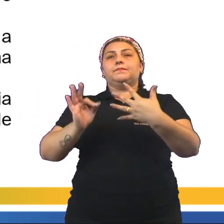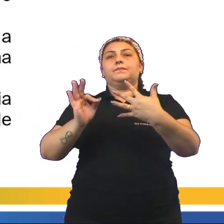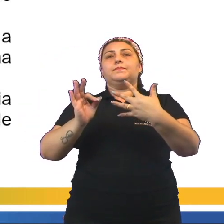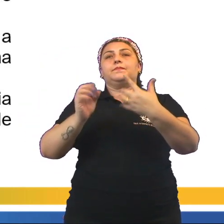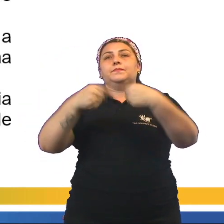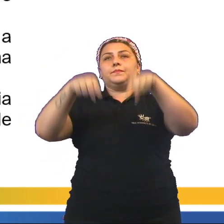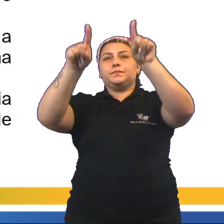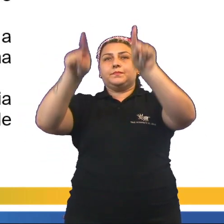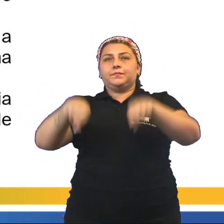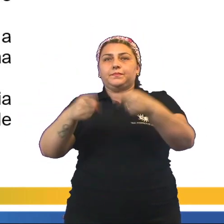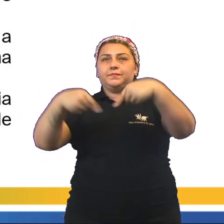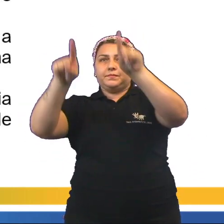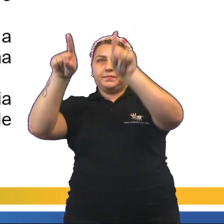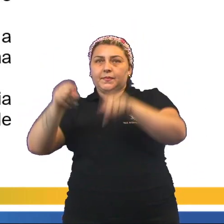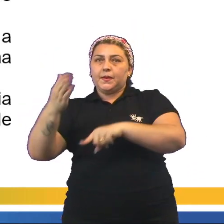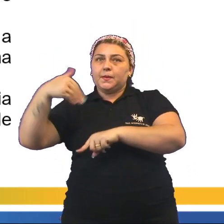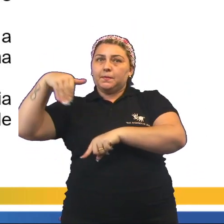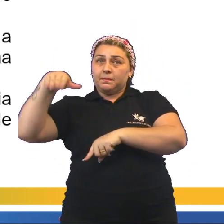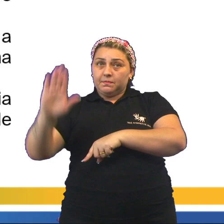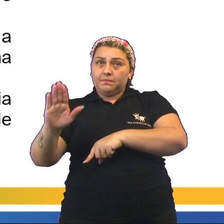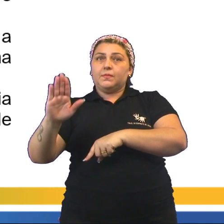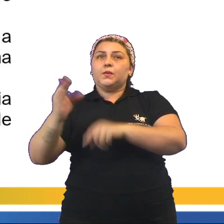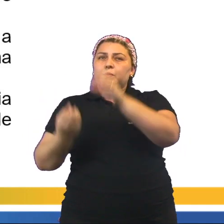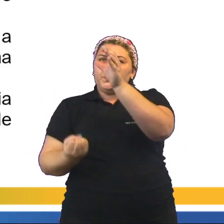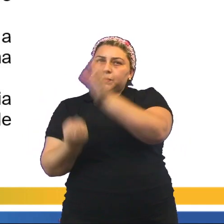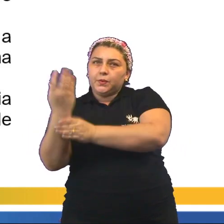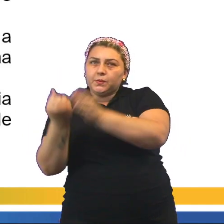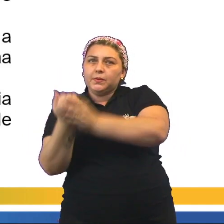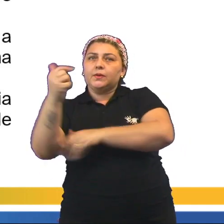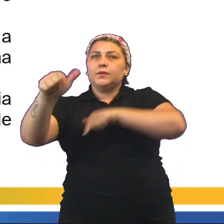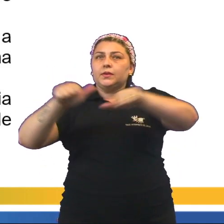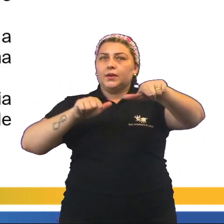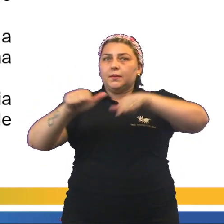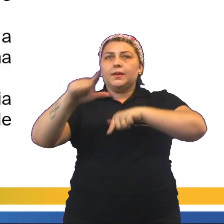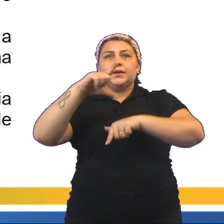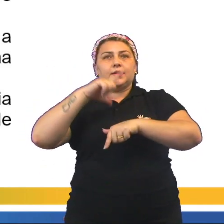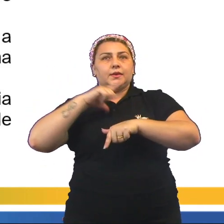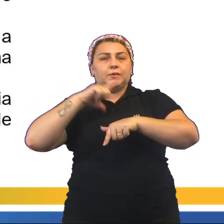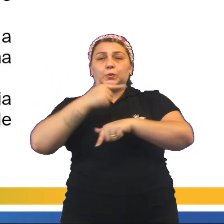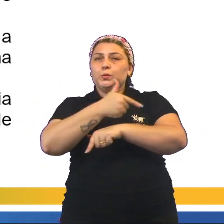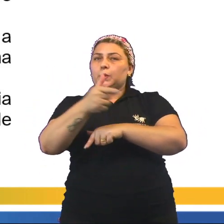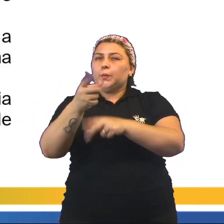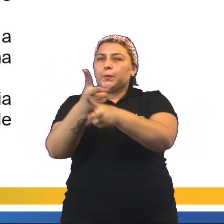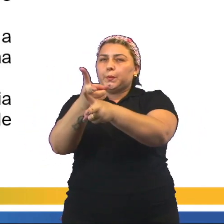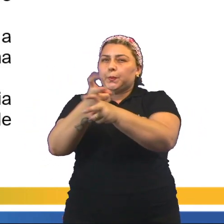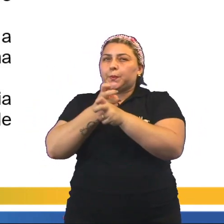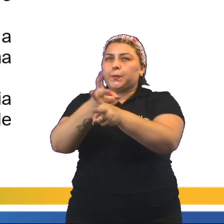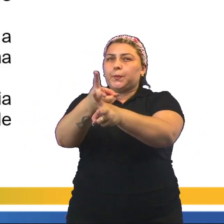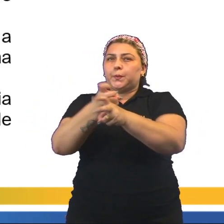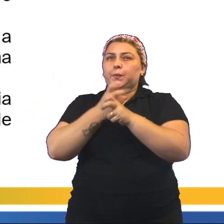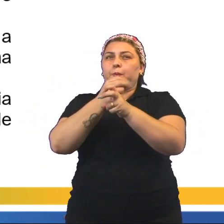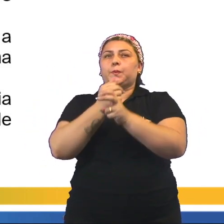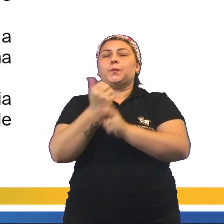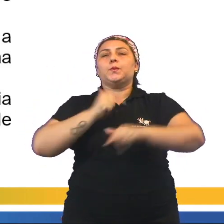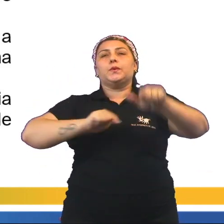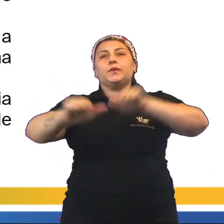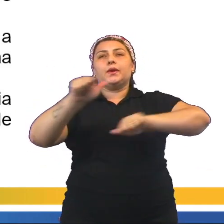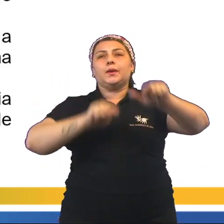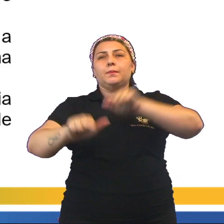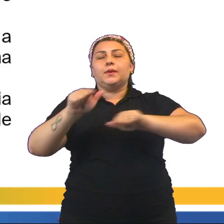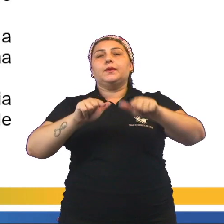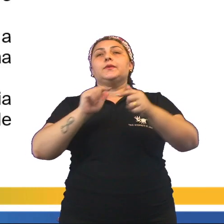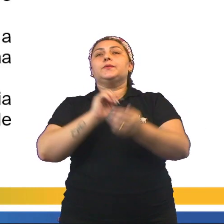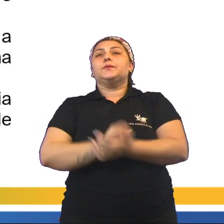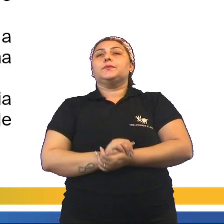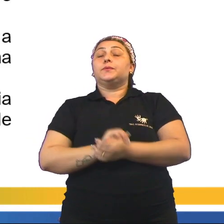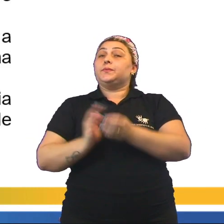com a classe de trabalhadores a mais-valia produzida por seu trabalho, sem que haja a exploração de mão de obra.